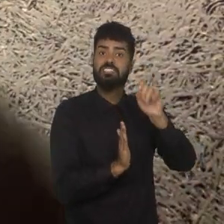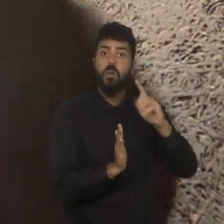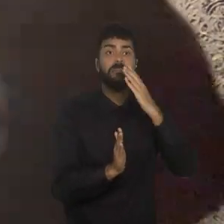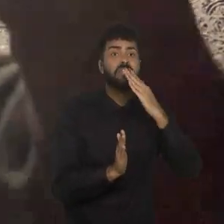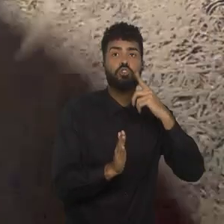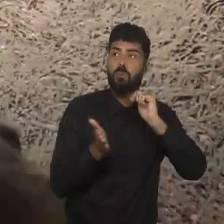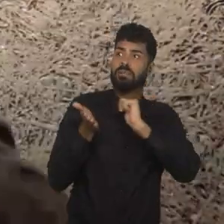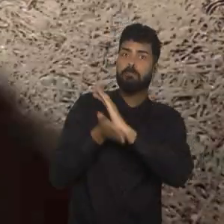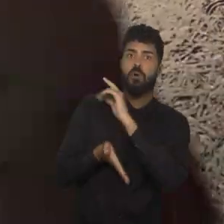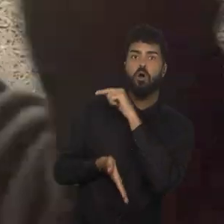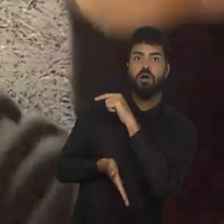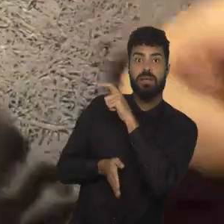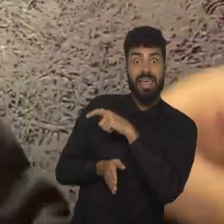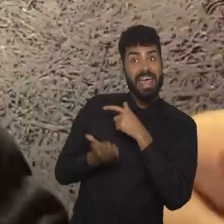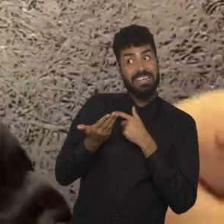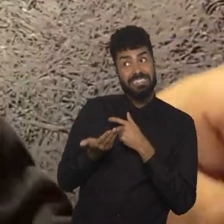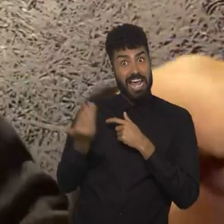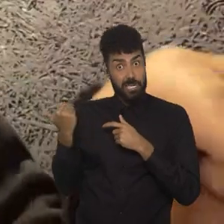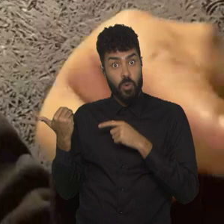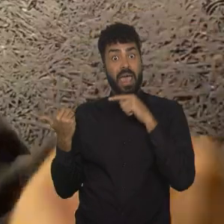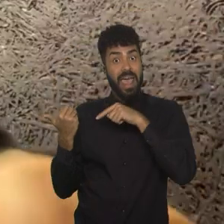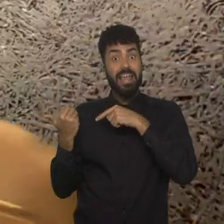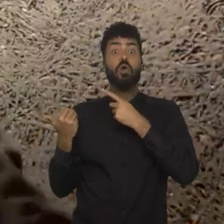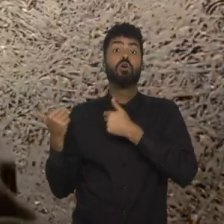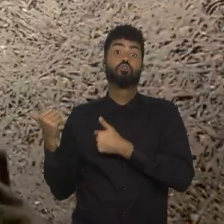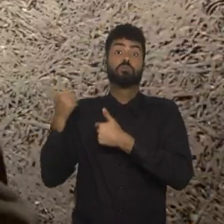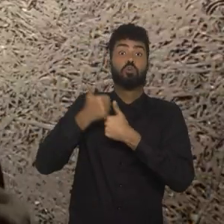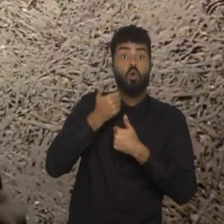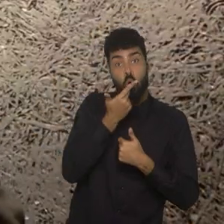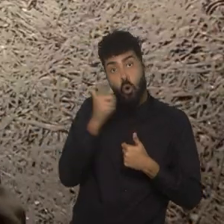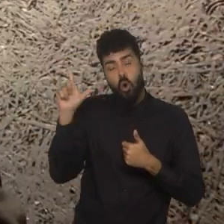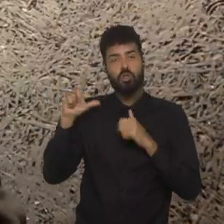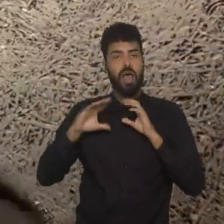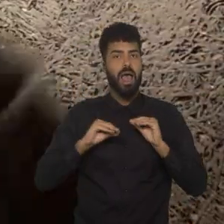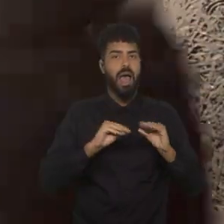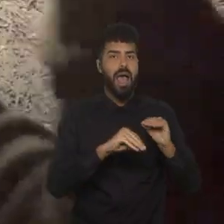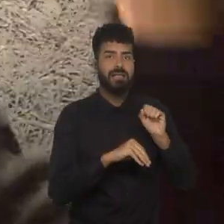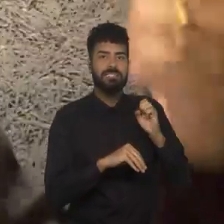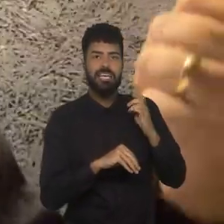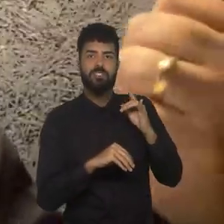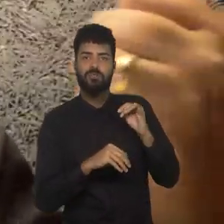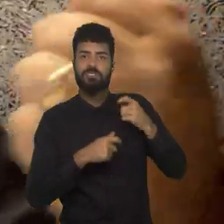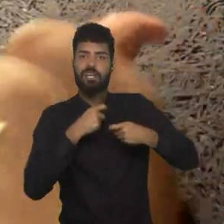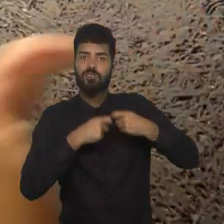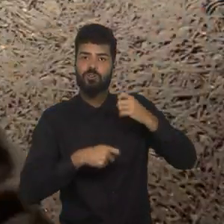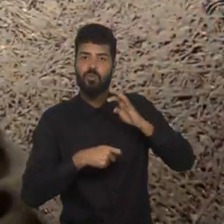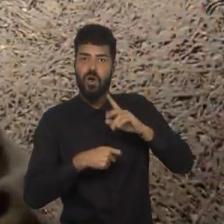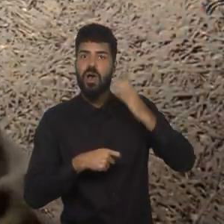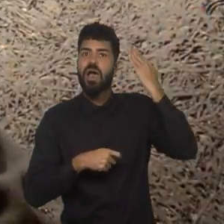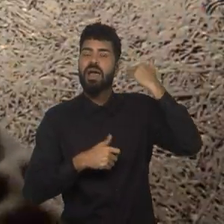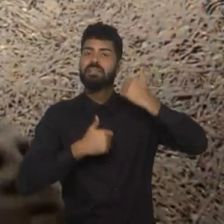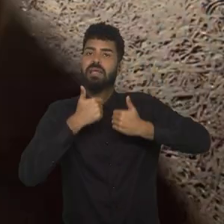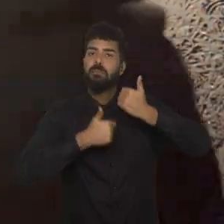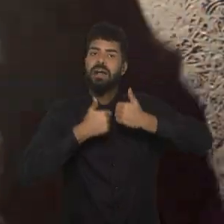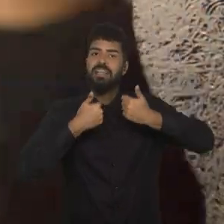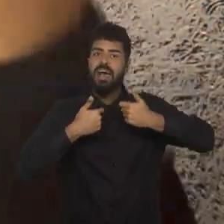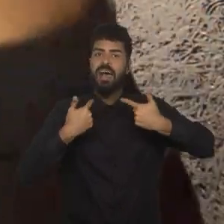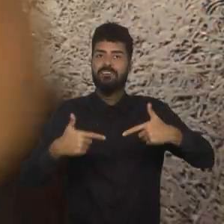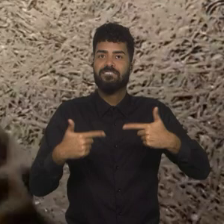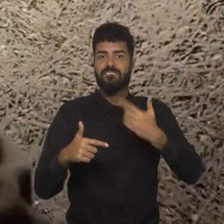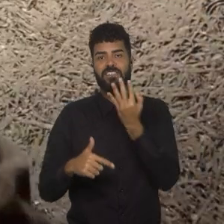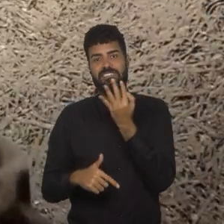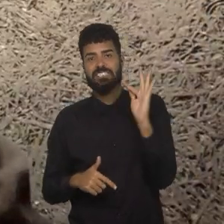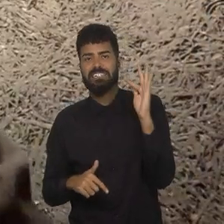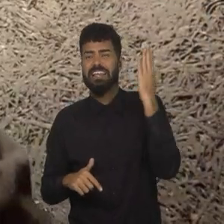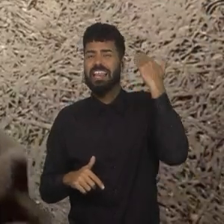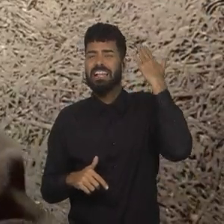saiu, já tinha entrado no lugar de um outro, que foi acusado de assédio sexual, na época que era, que trabalhava no futebol francês, lá em 2010,